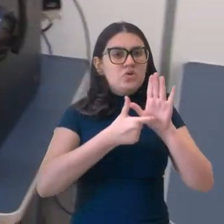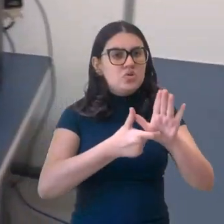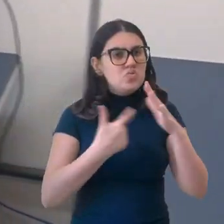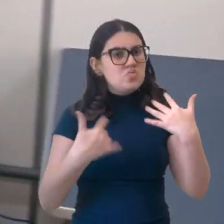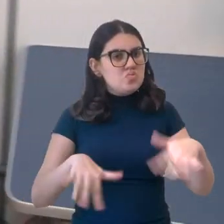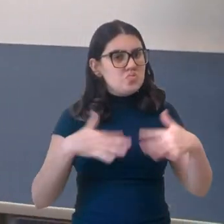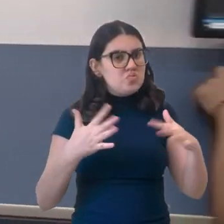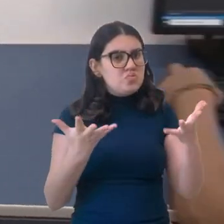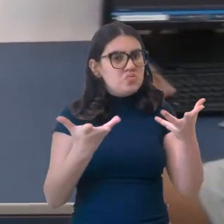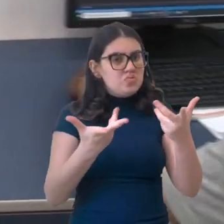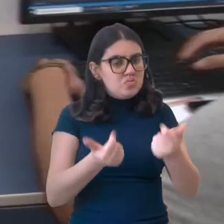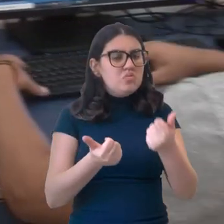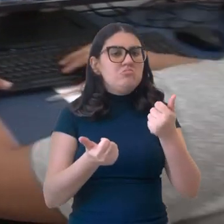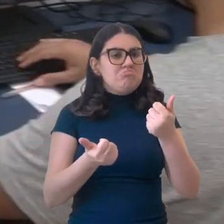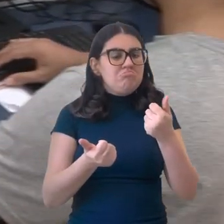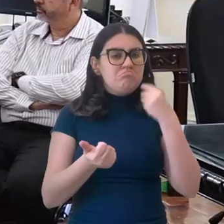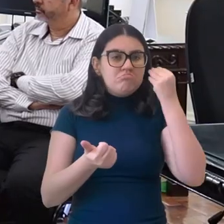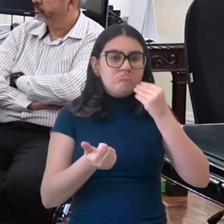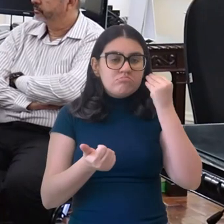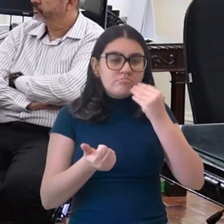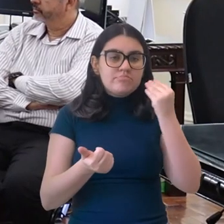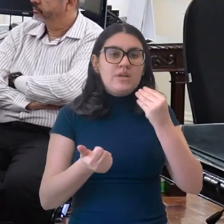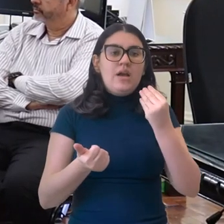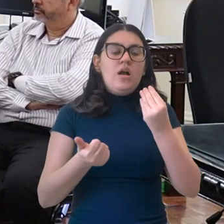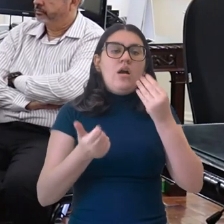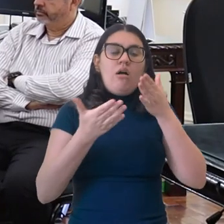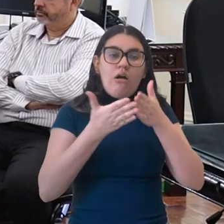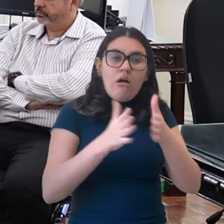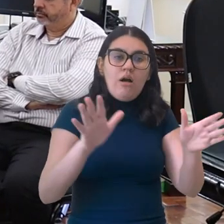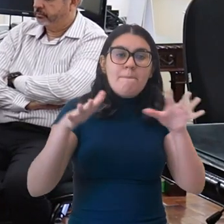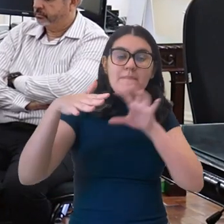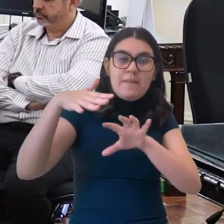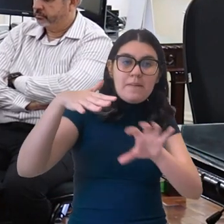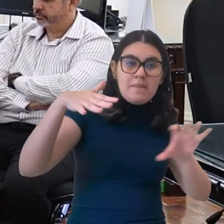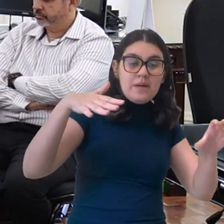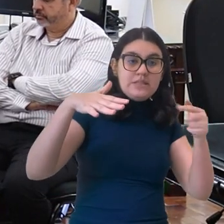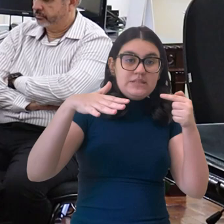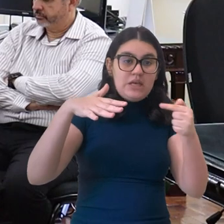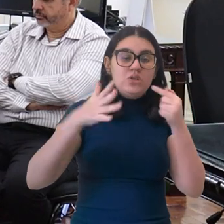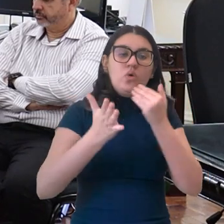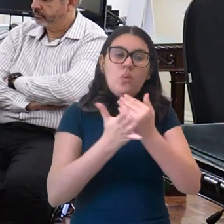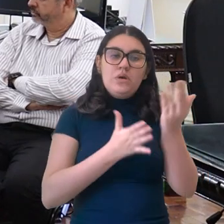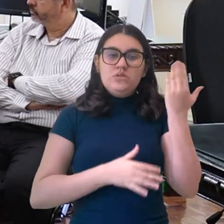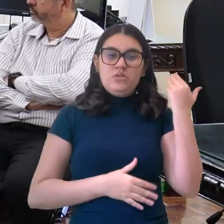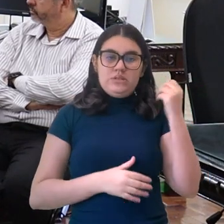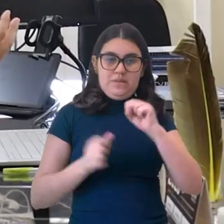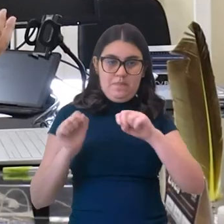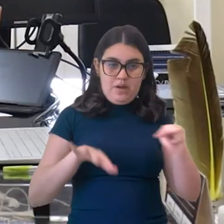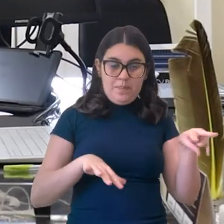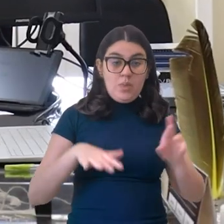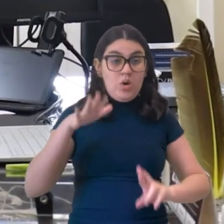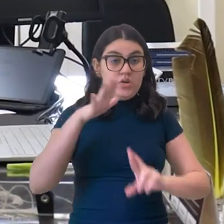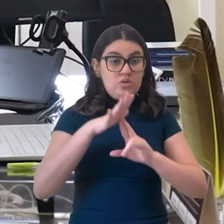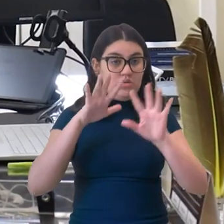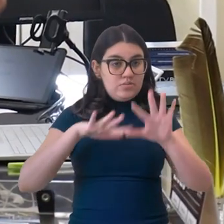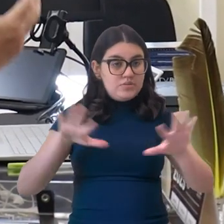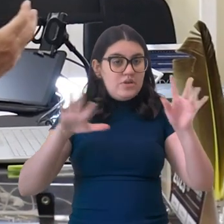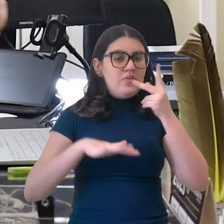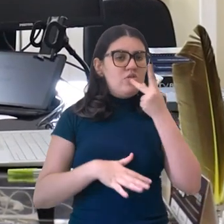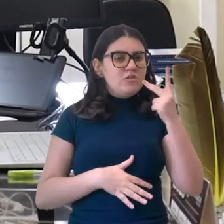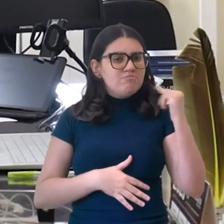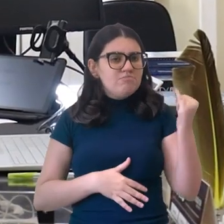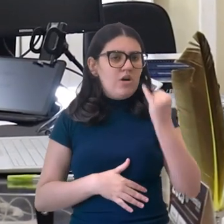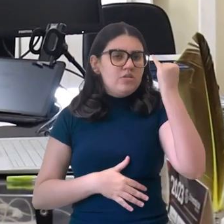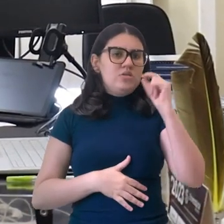experiência mostrou resultados animadores. A expansão do projeto para as sete pró-reitorias foi assinada na semana passada. Segundo o reitor da